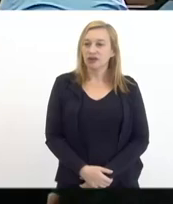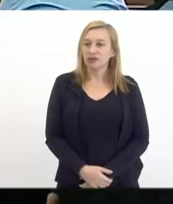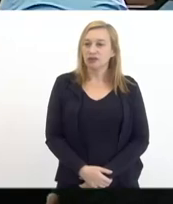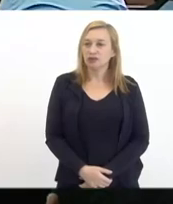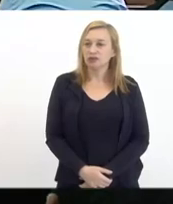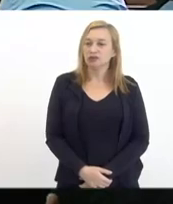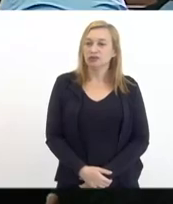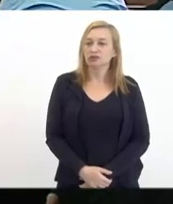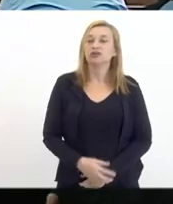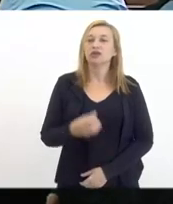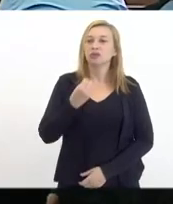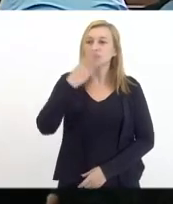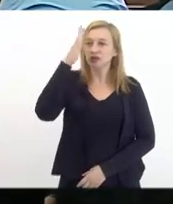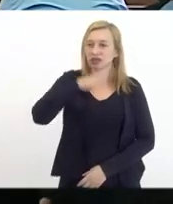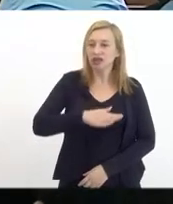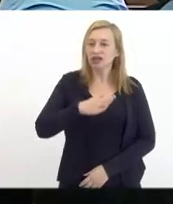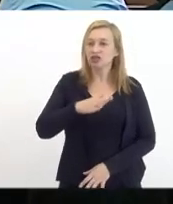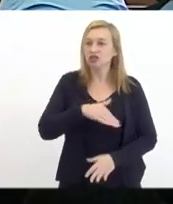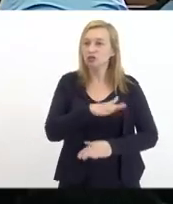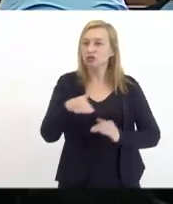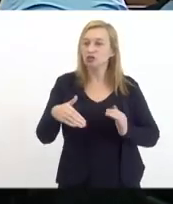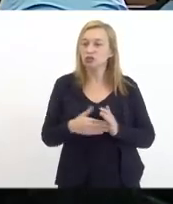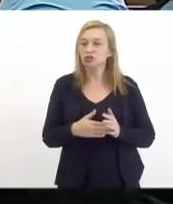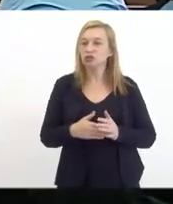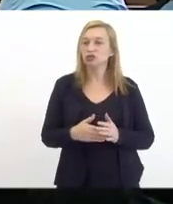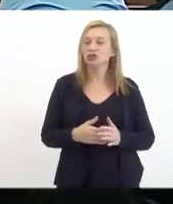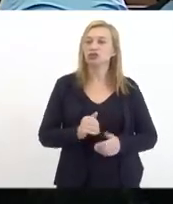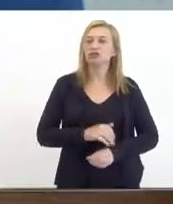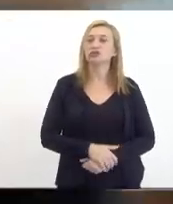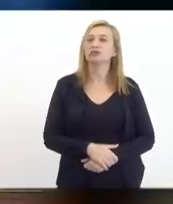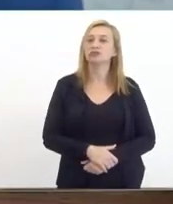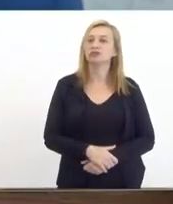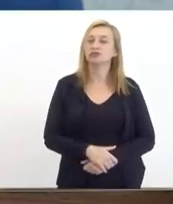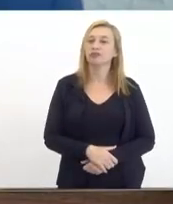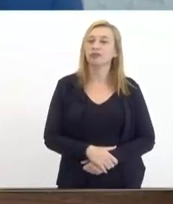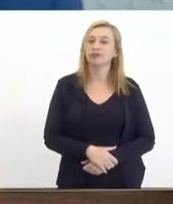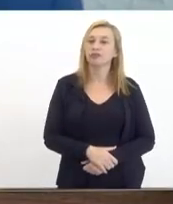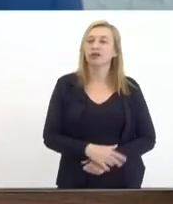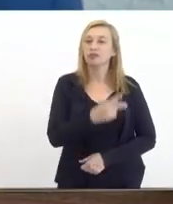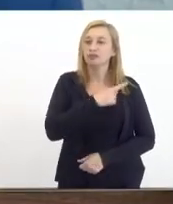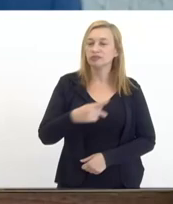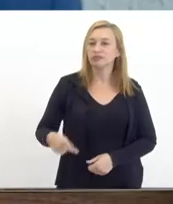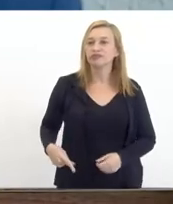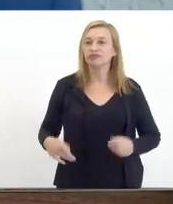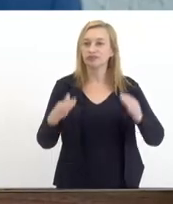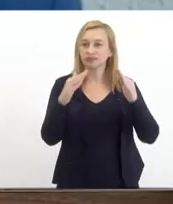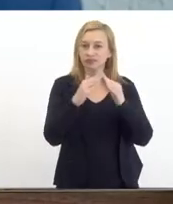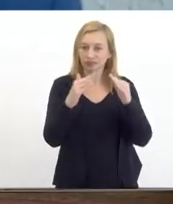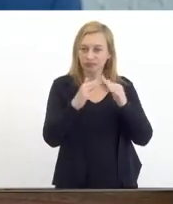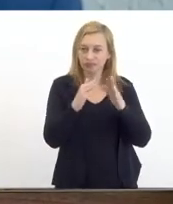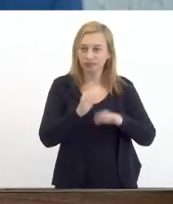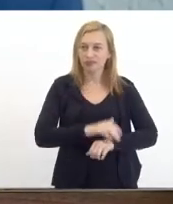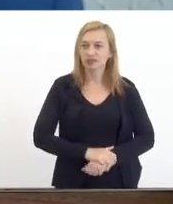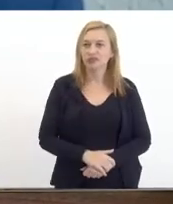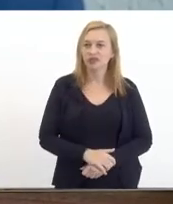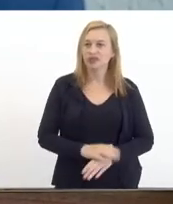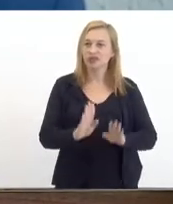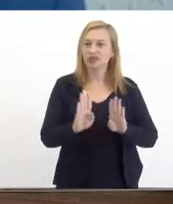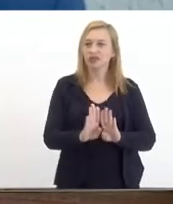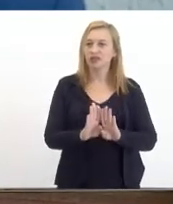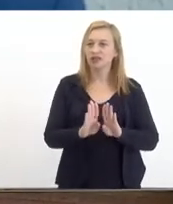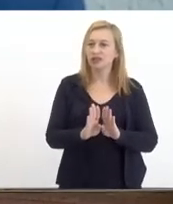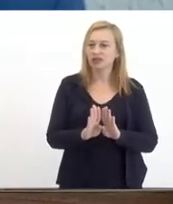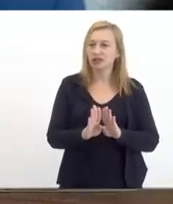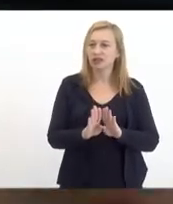Boa tarde a todos quero cumprimentar o presidente dessa casa a qual abriu as portas aqui